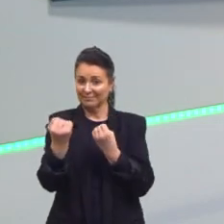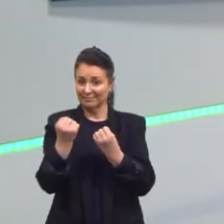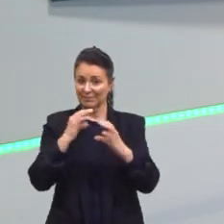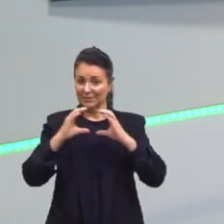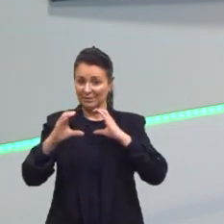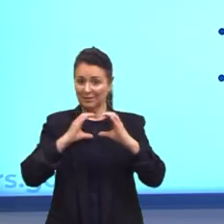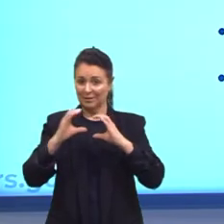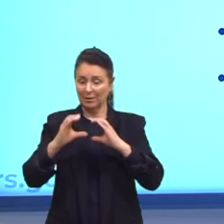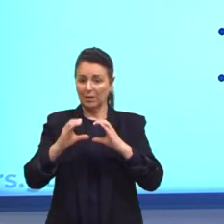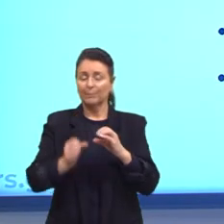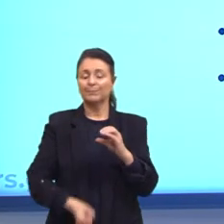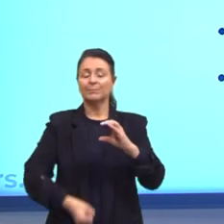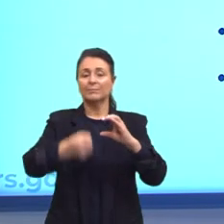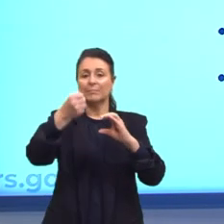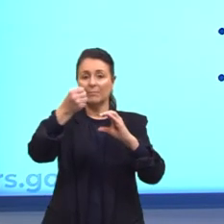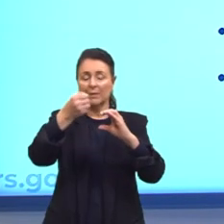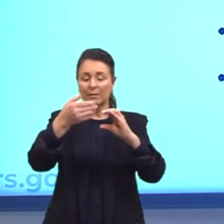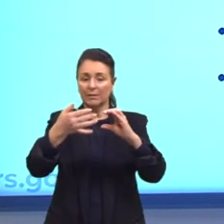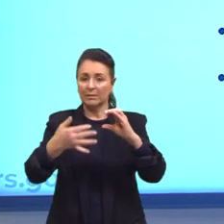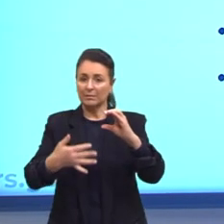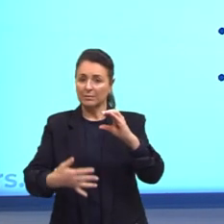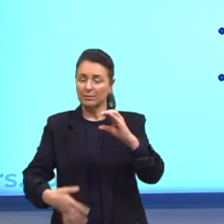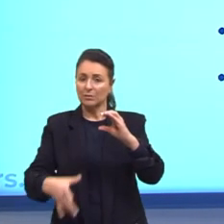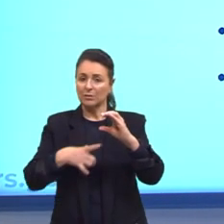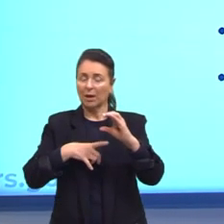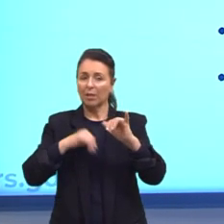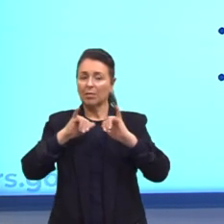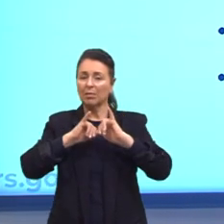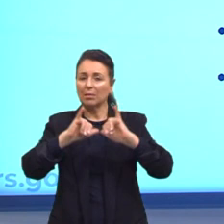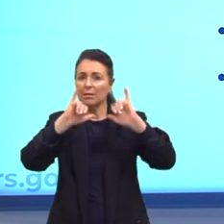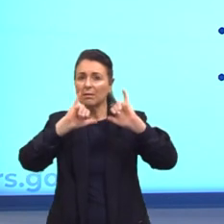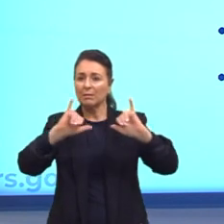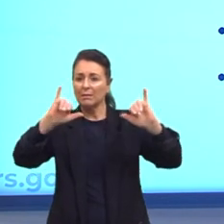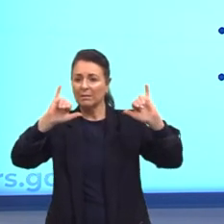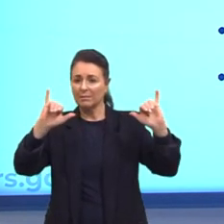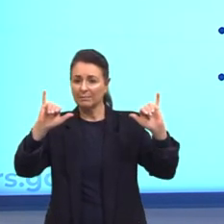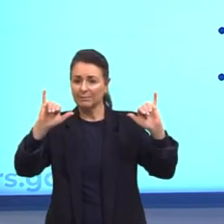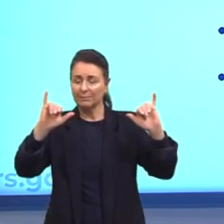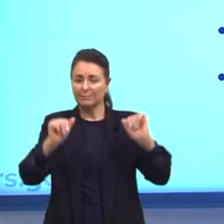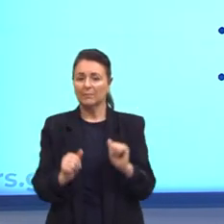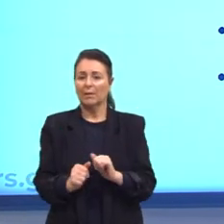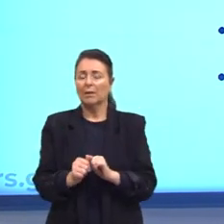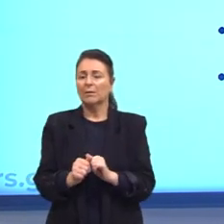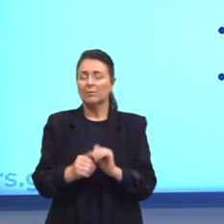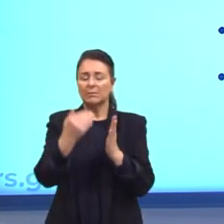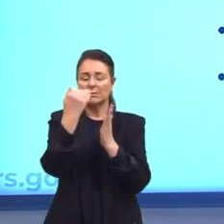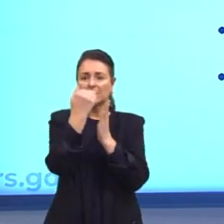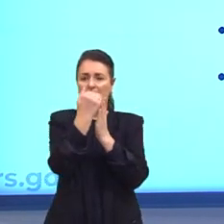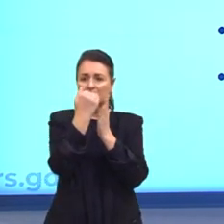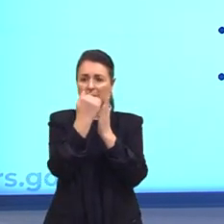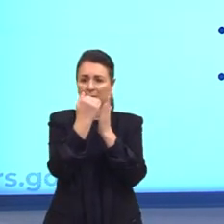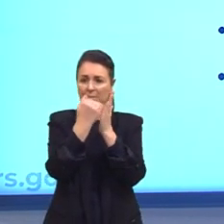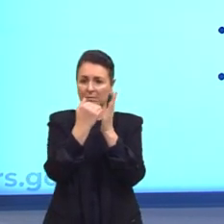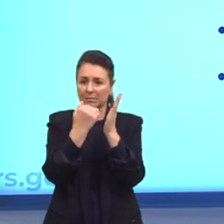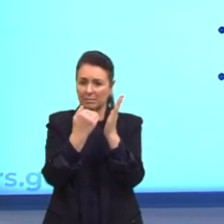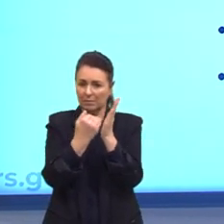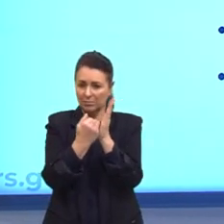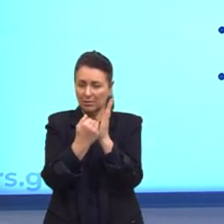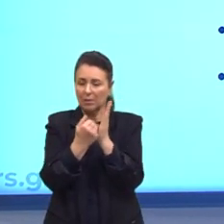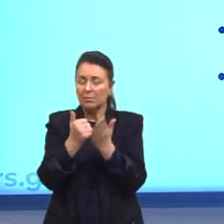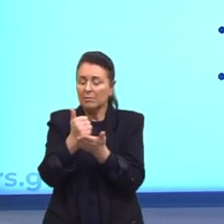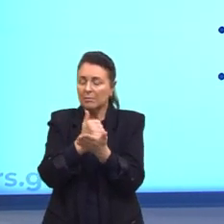Quais são as características ali da nossa propaganda, né? Se a gente tivesse que listar algumas características que são